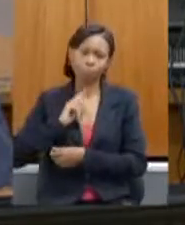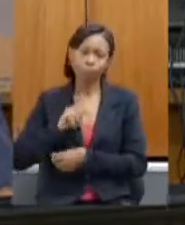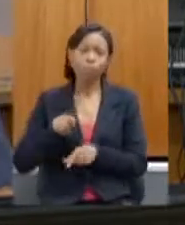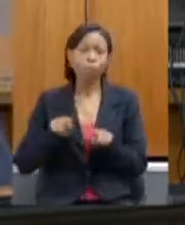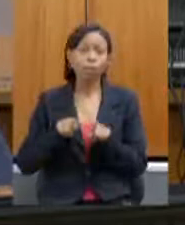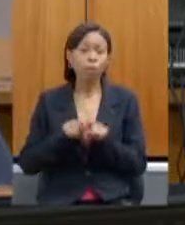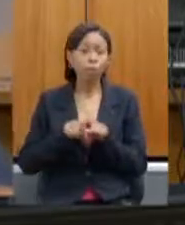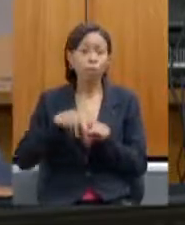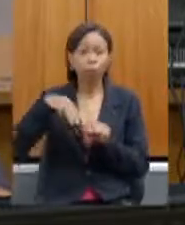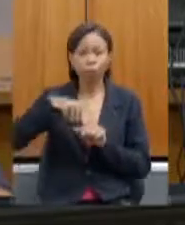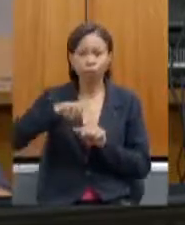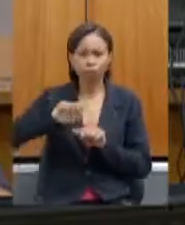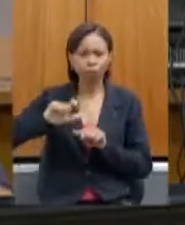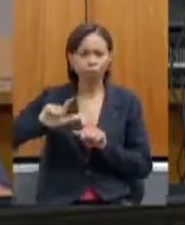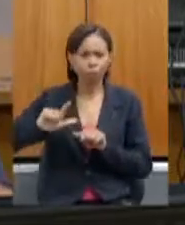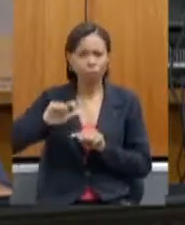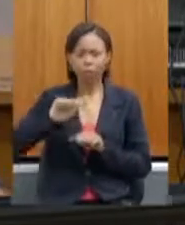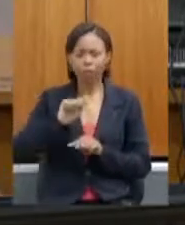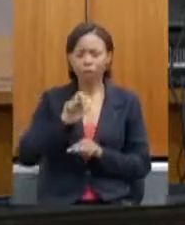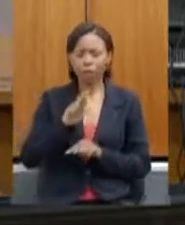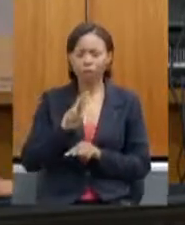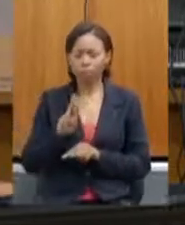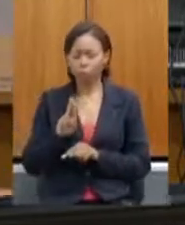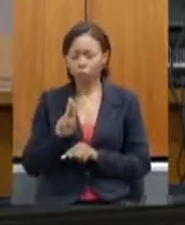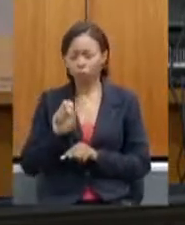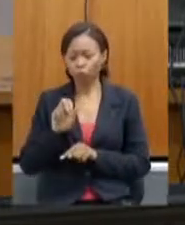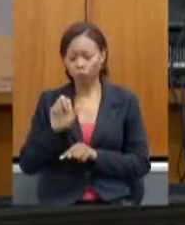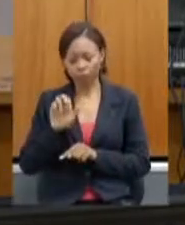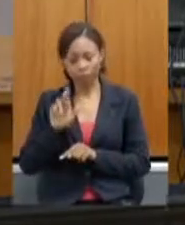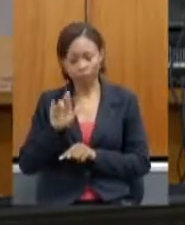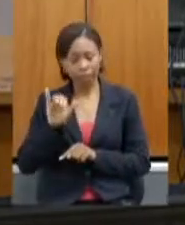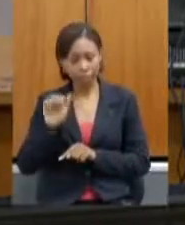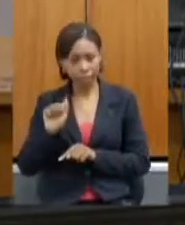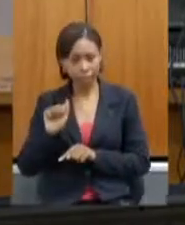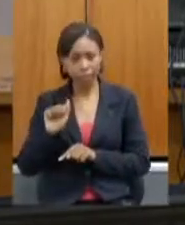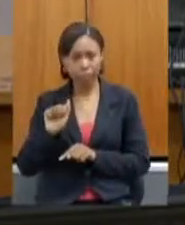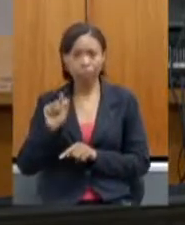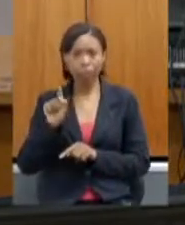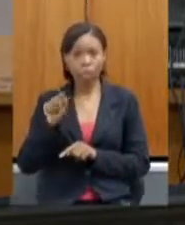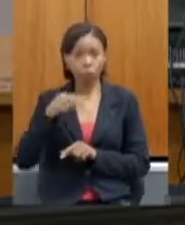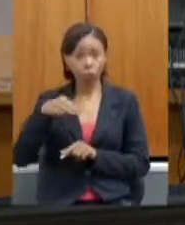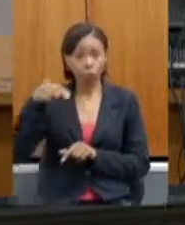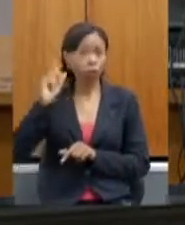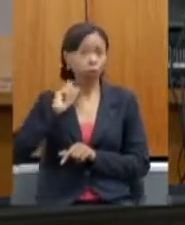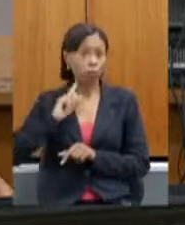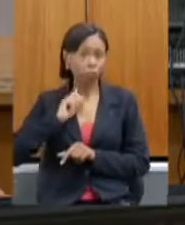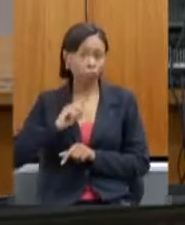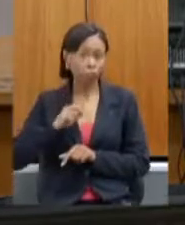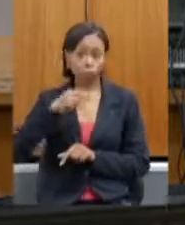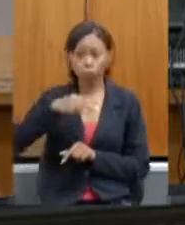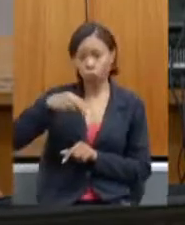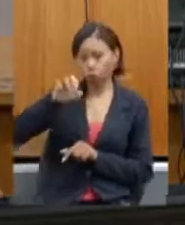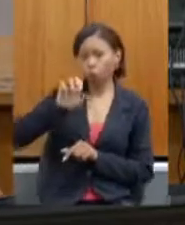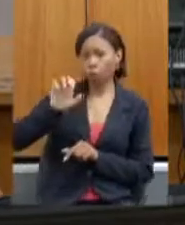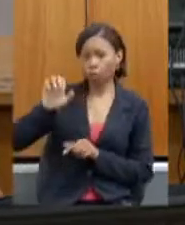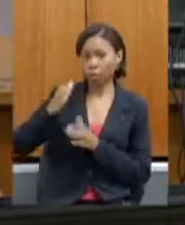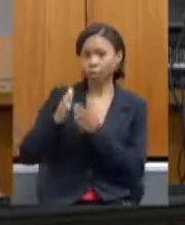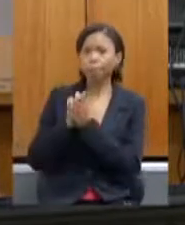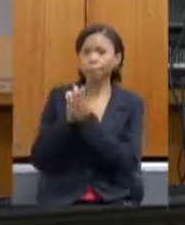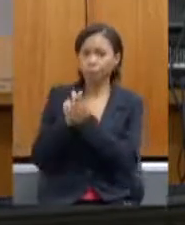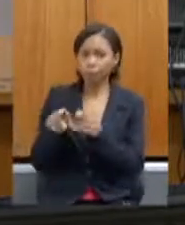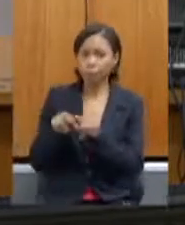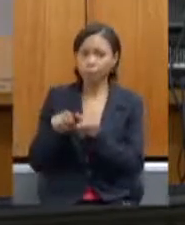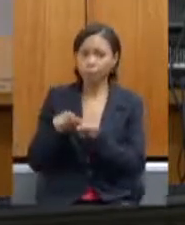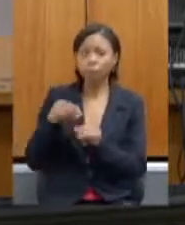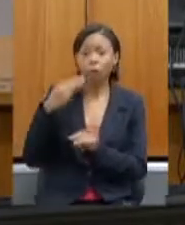aqui o mel de arueira, produzido no Norte de Minas, e no Nordeste, no Vale de Jequichonha, mel de arueira, que, como médico, isso é a importância medicinal e